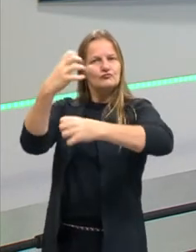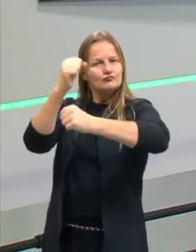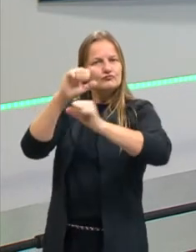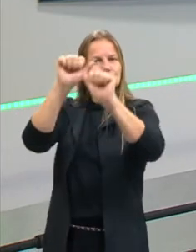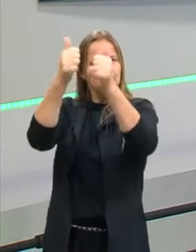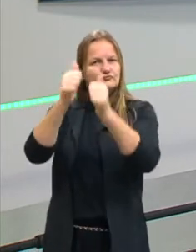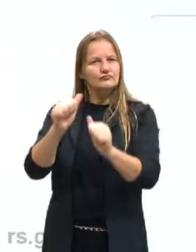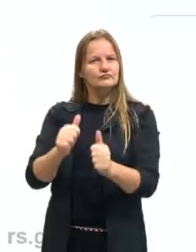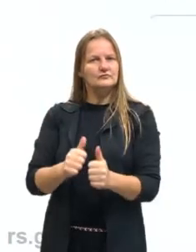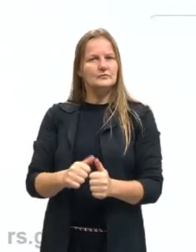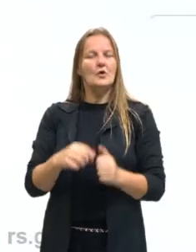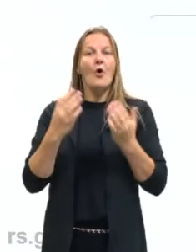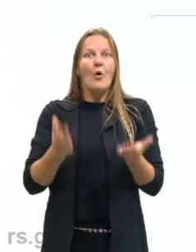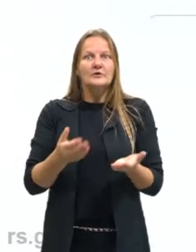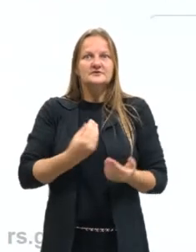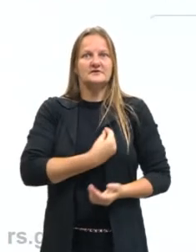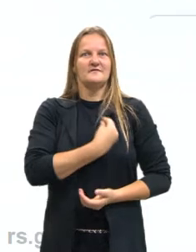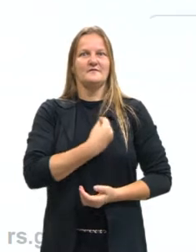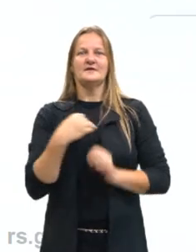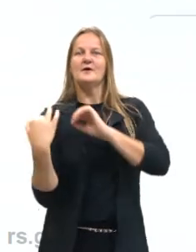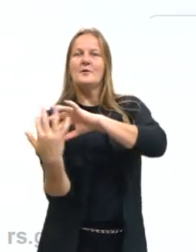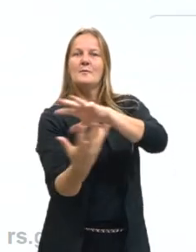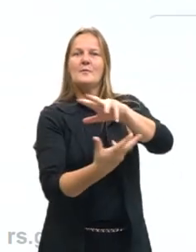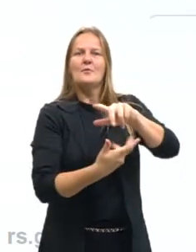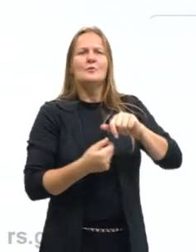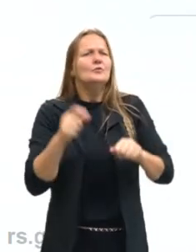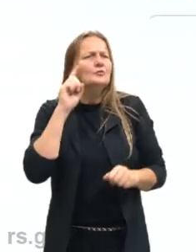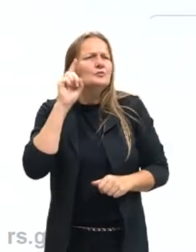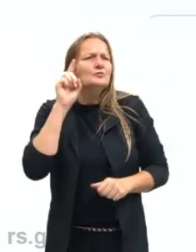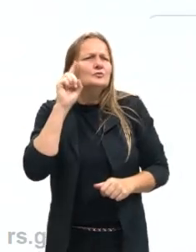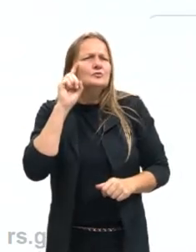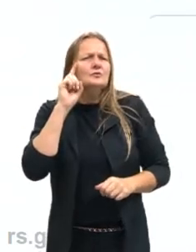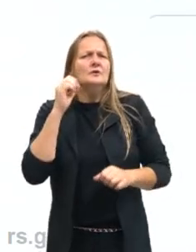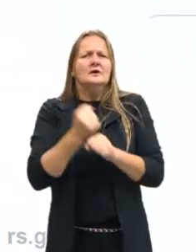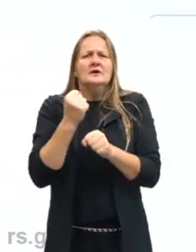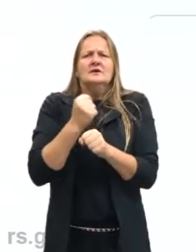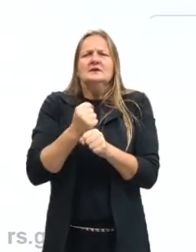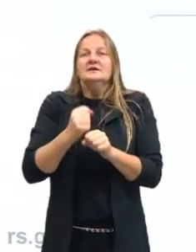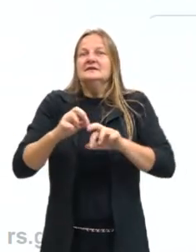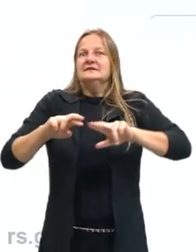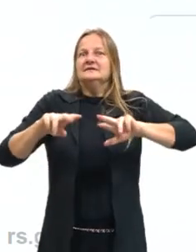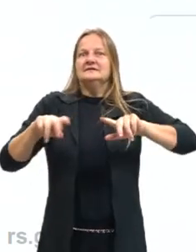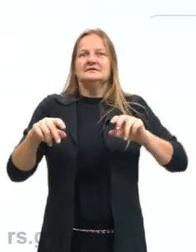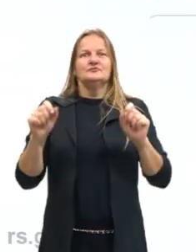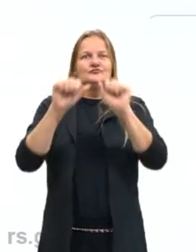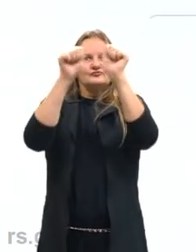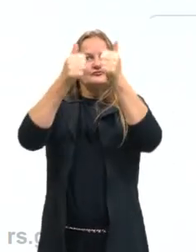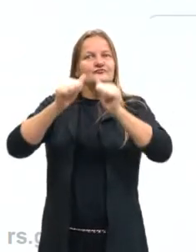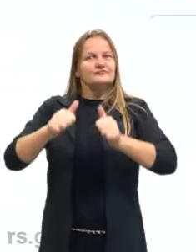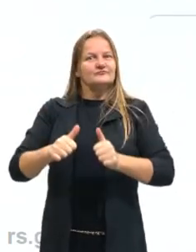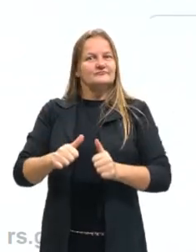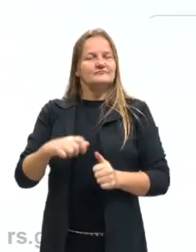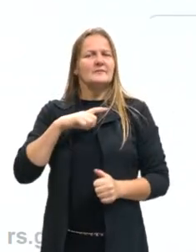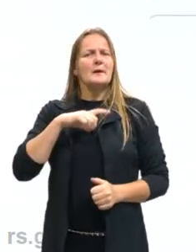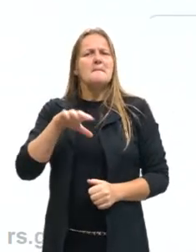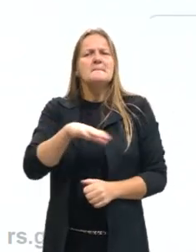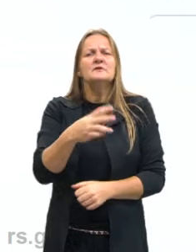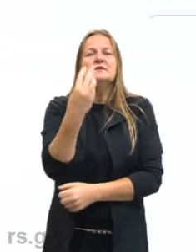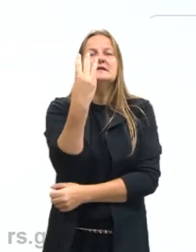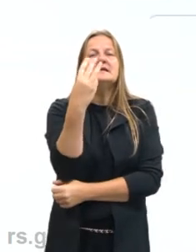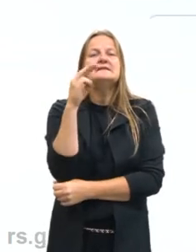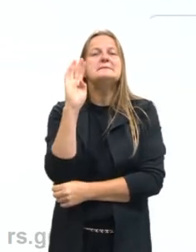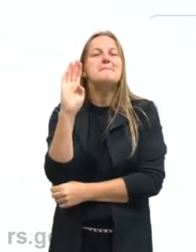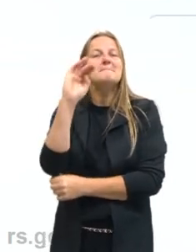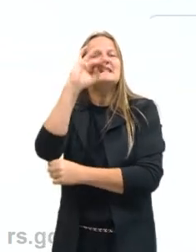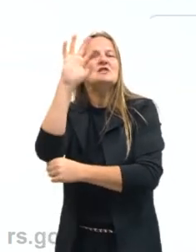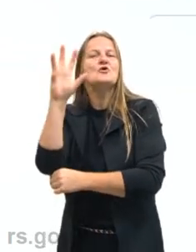hoje vivemos num mundo que, diariamente, produz inúmeras imagens. Aproximadamente três bilhões